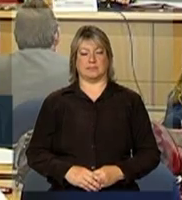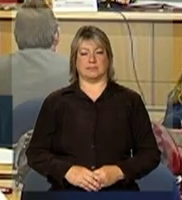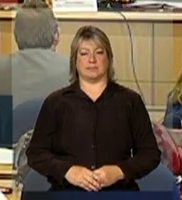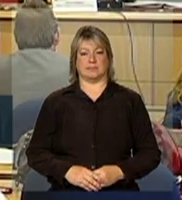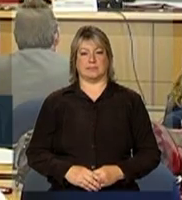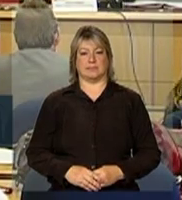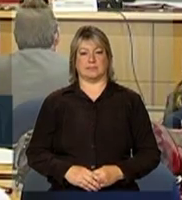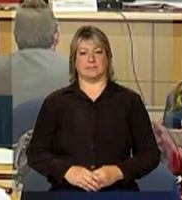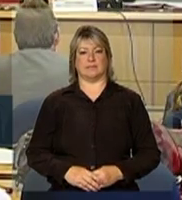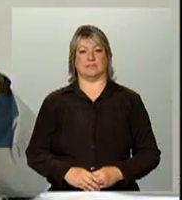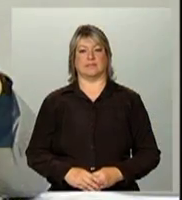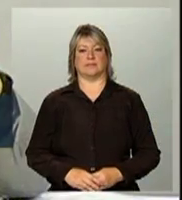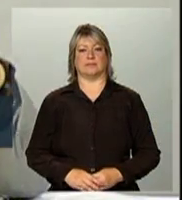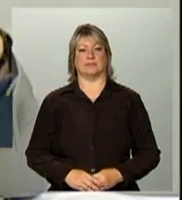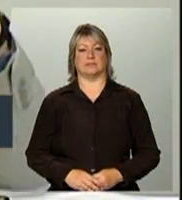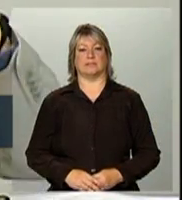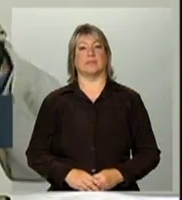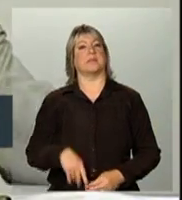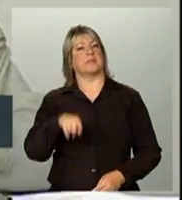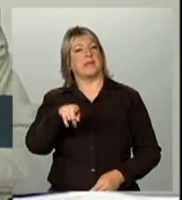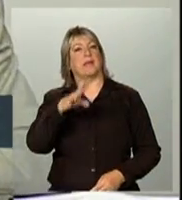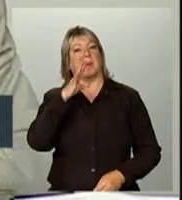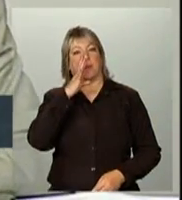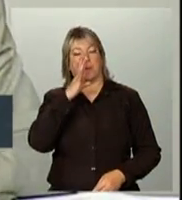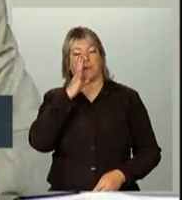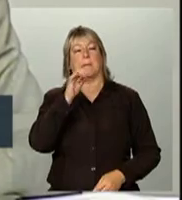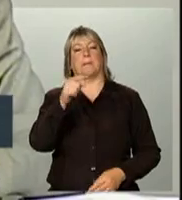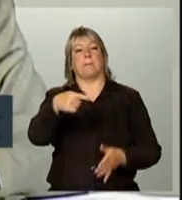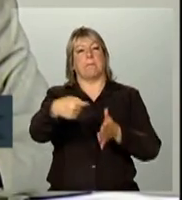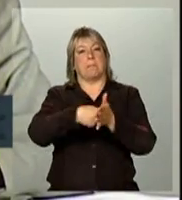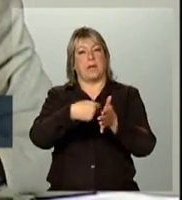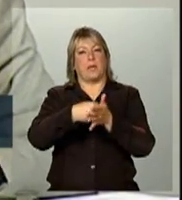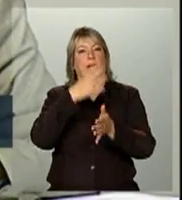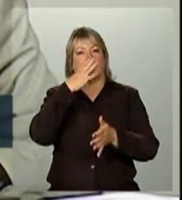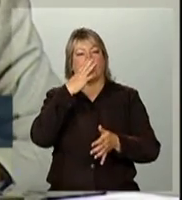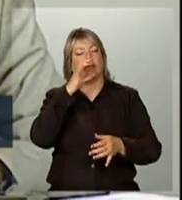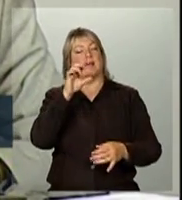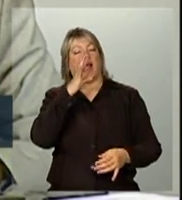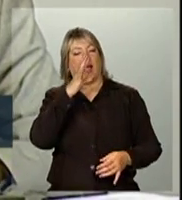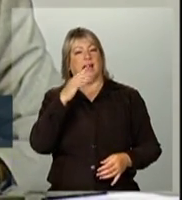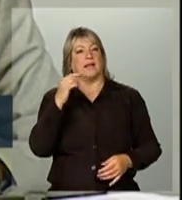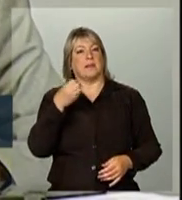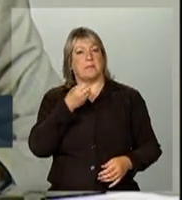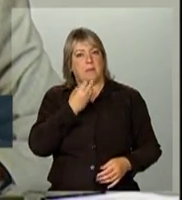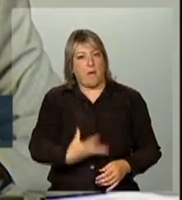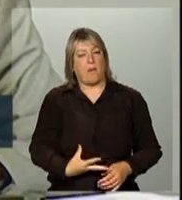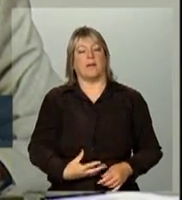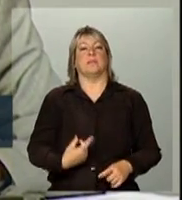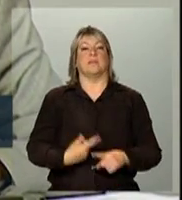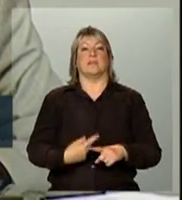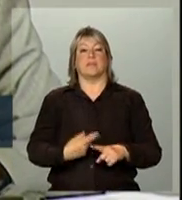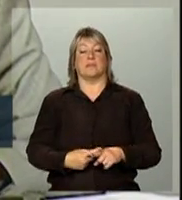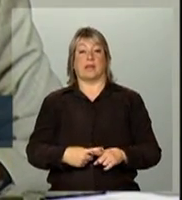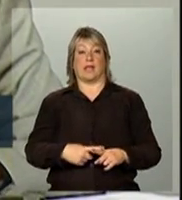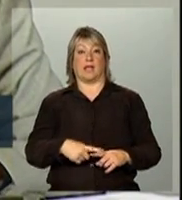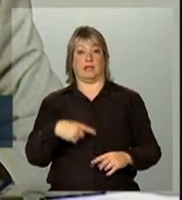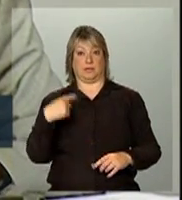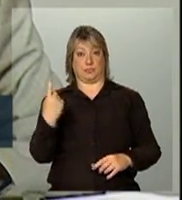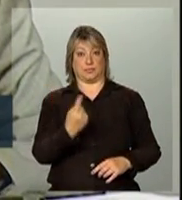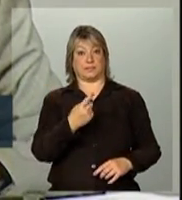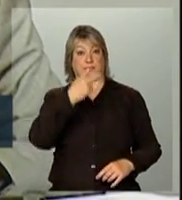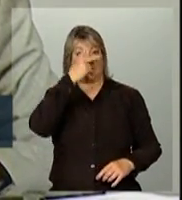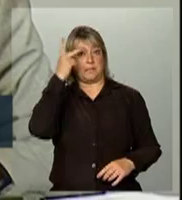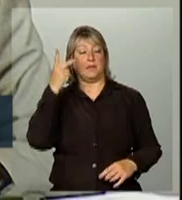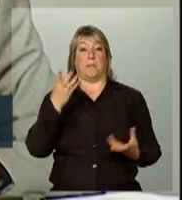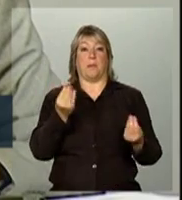É uma pergunta extremamente interessante e importante. Vou começar pelo último, que a história do temor. O